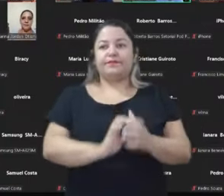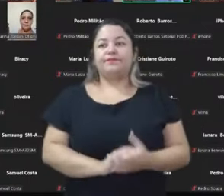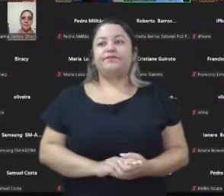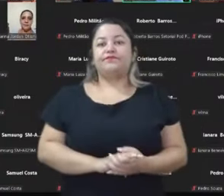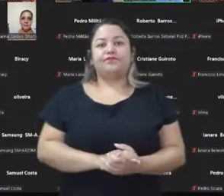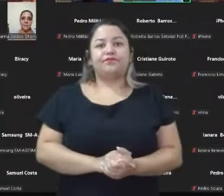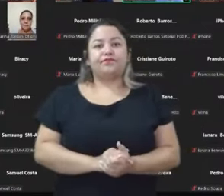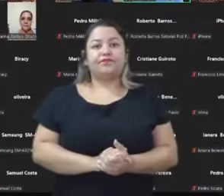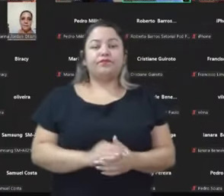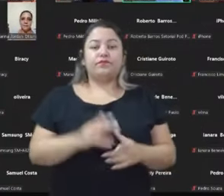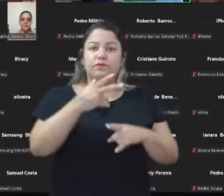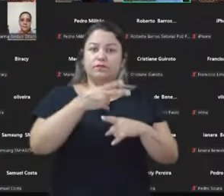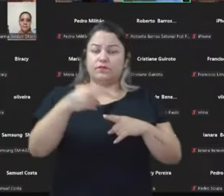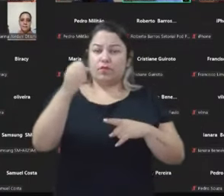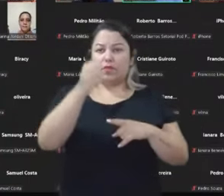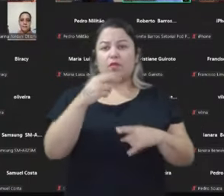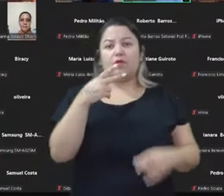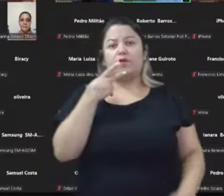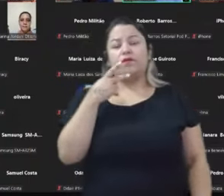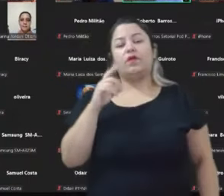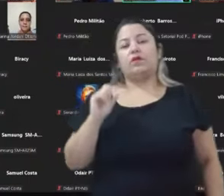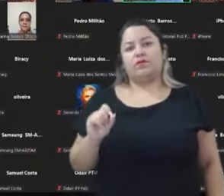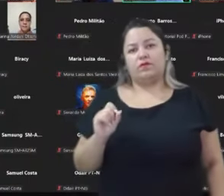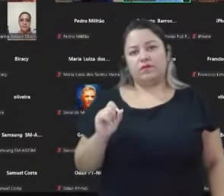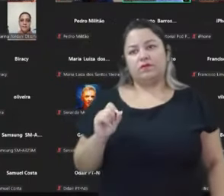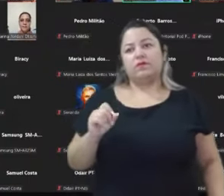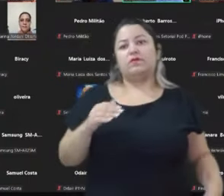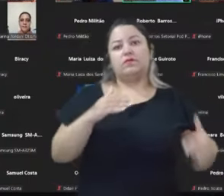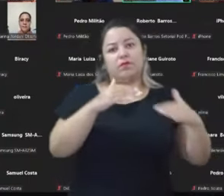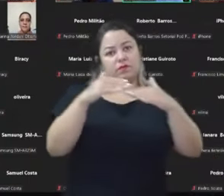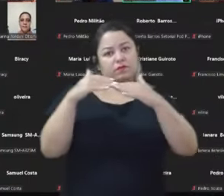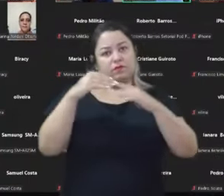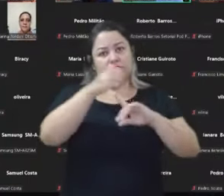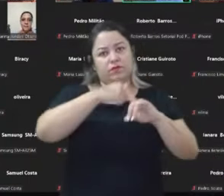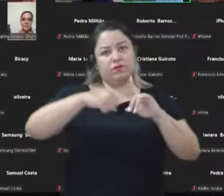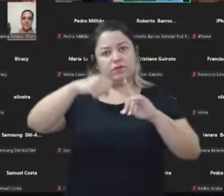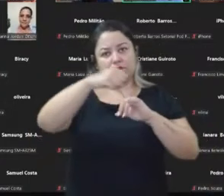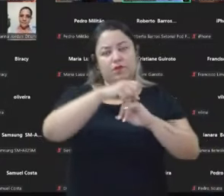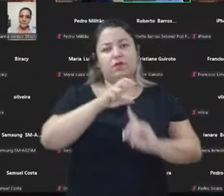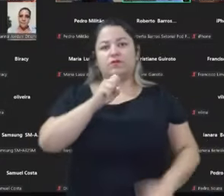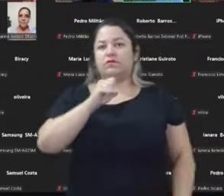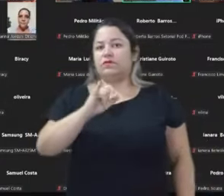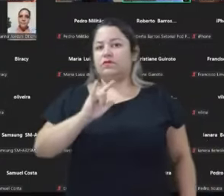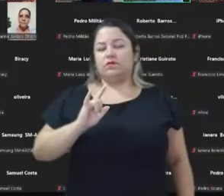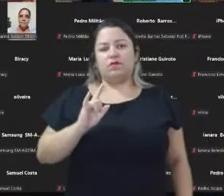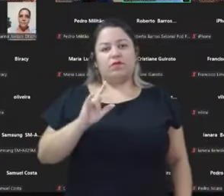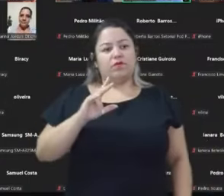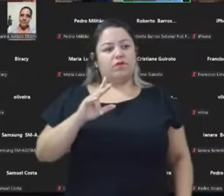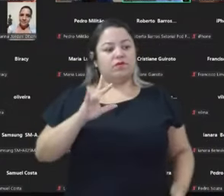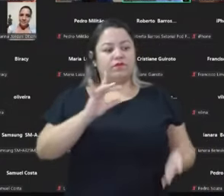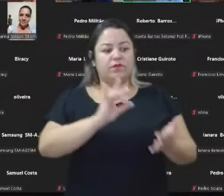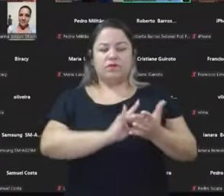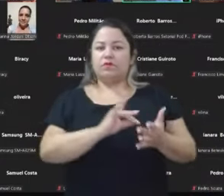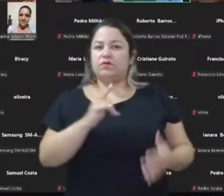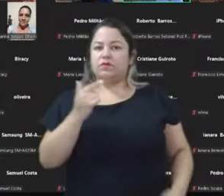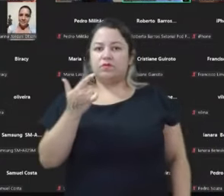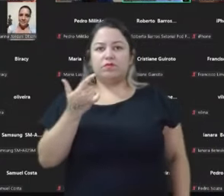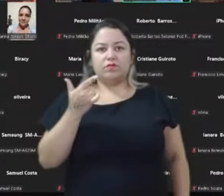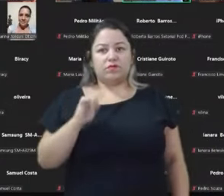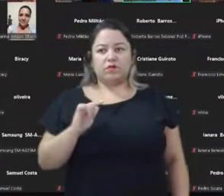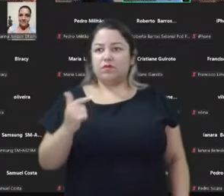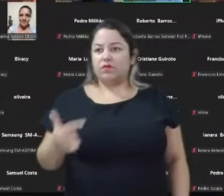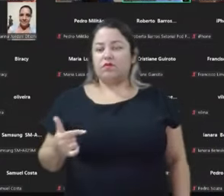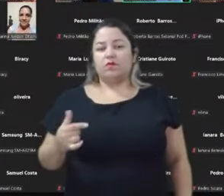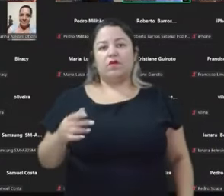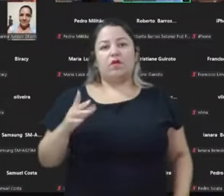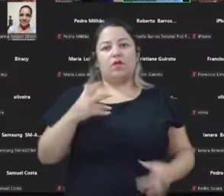ganhando, inclusive, narrativas e ganhando a disputa na sociedade. Se não fosse verdade isso, nós não teríamos ganho a eleição presidencial